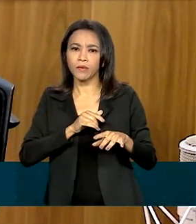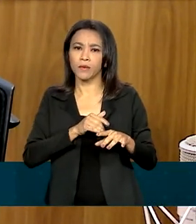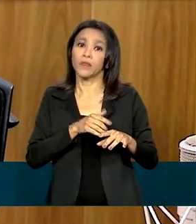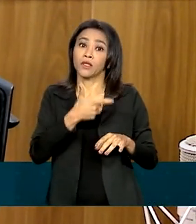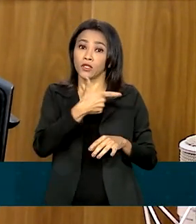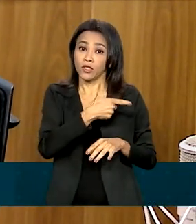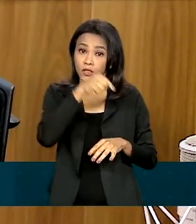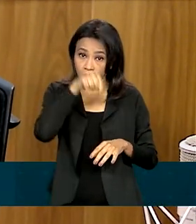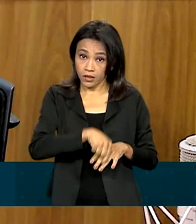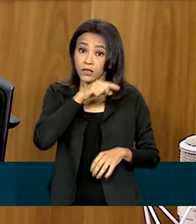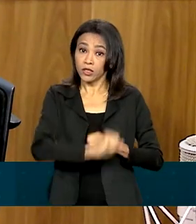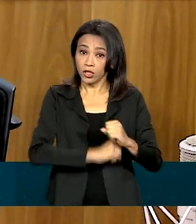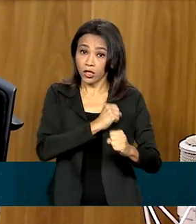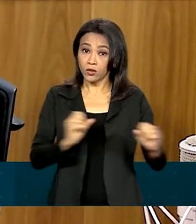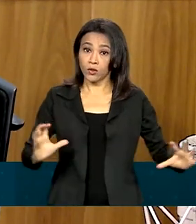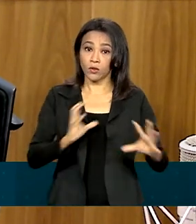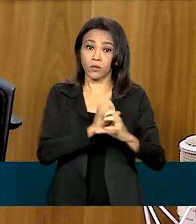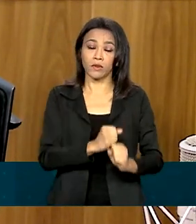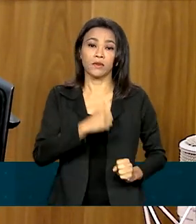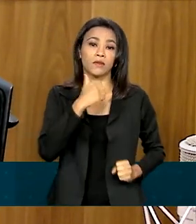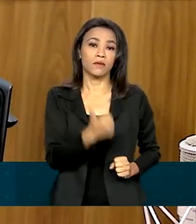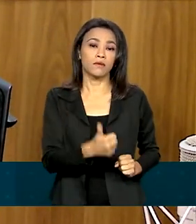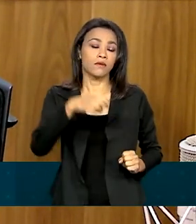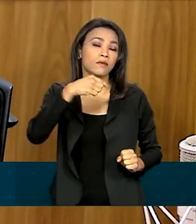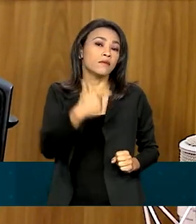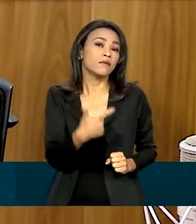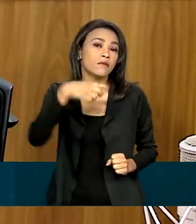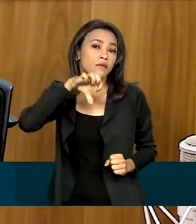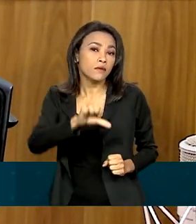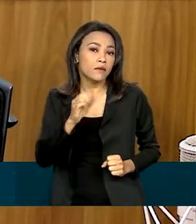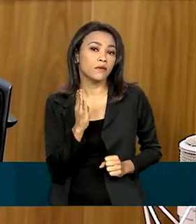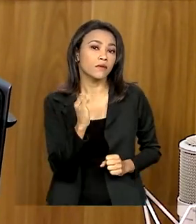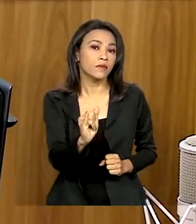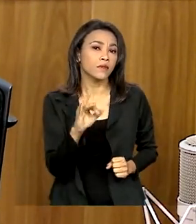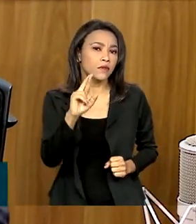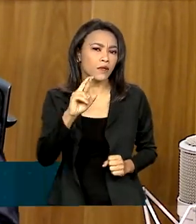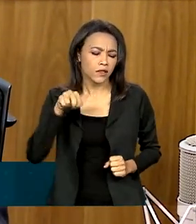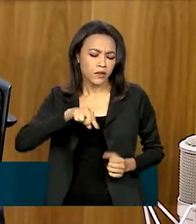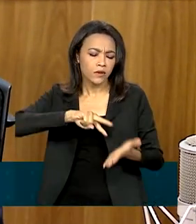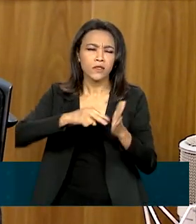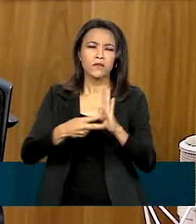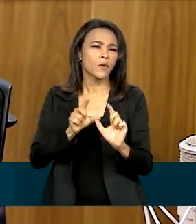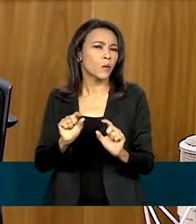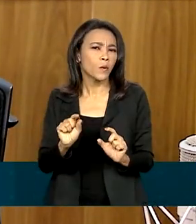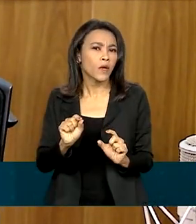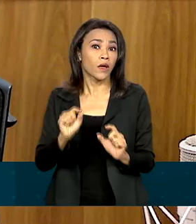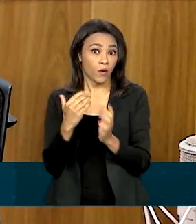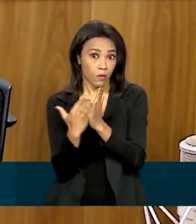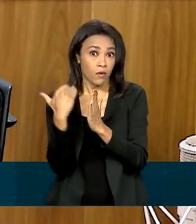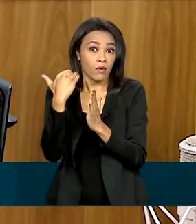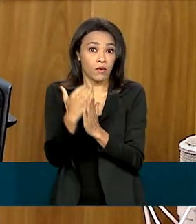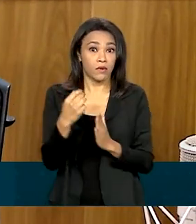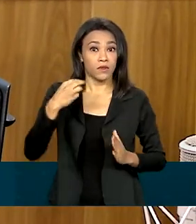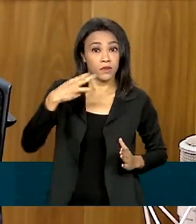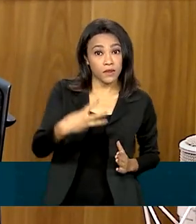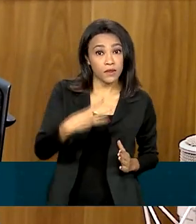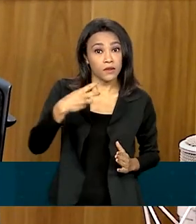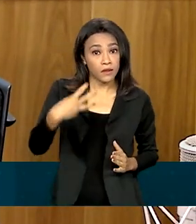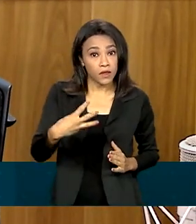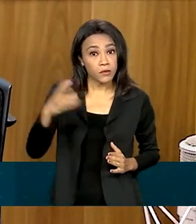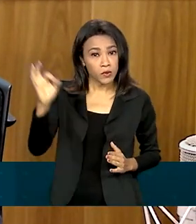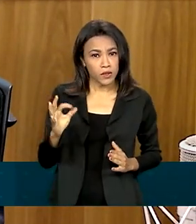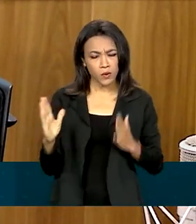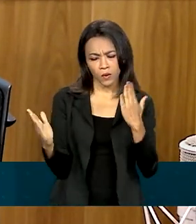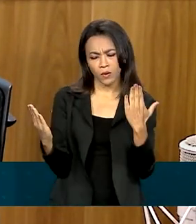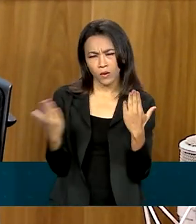de mais de R 129 bilhões. Isso significa um crescimento de 33% comparado ao